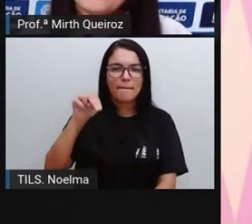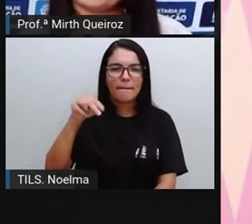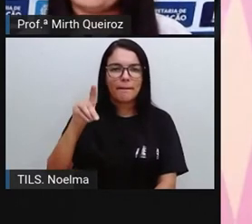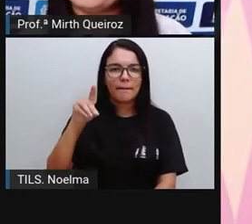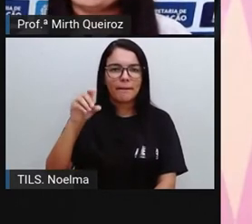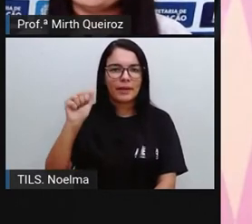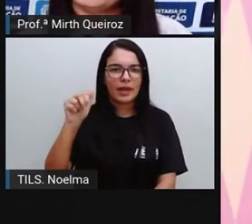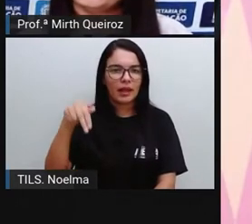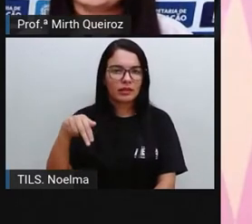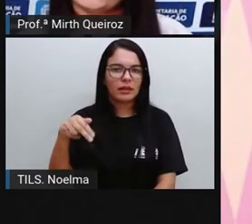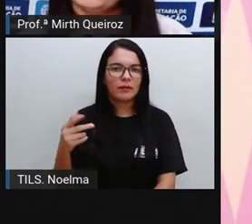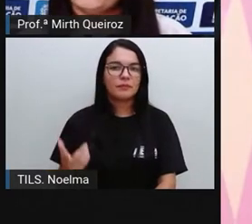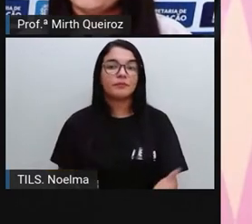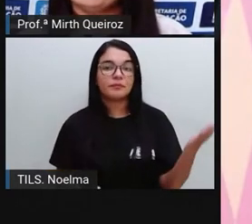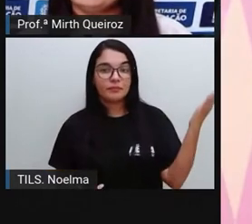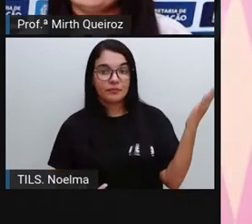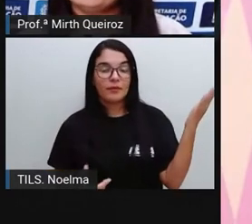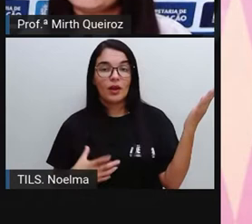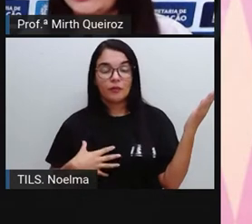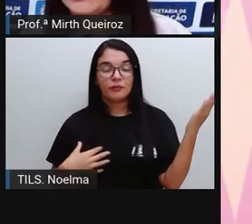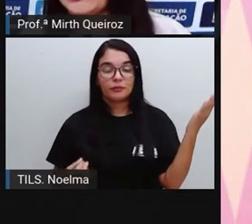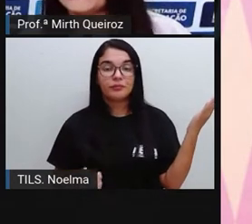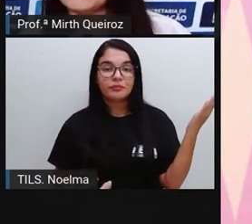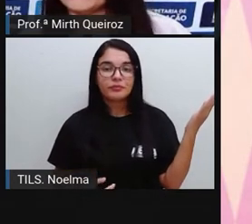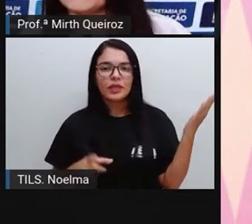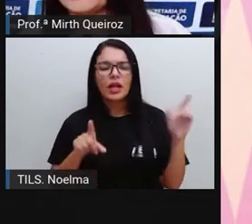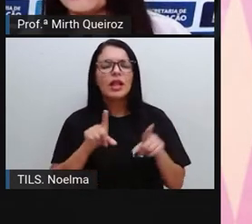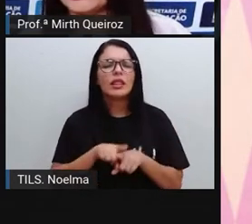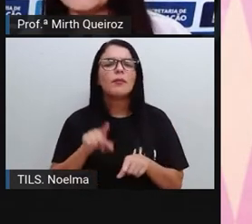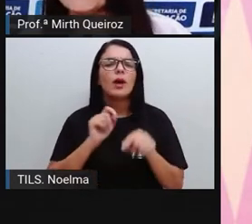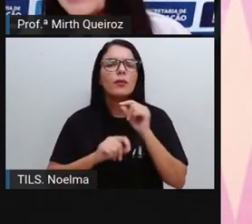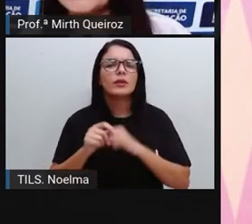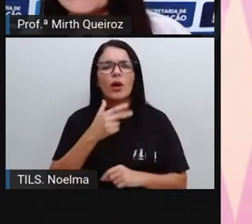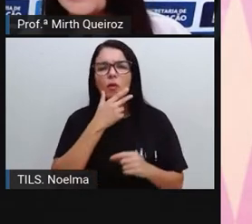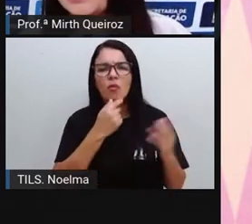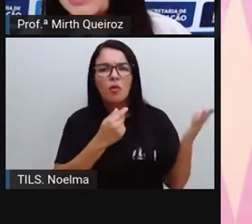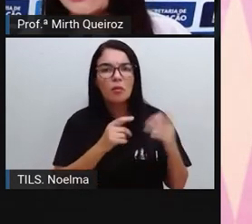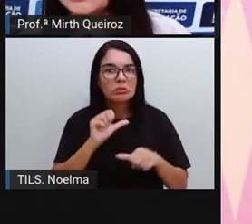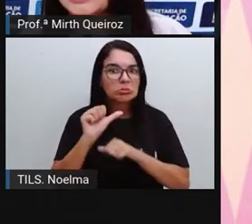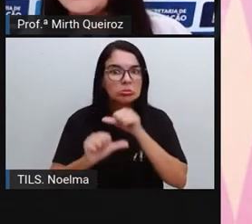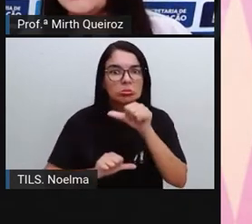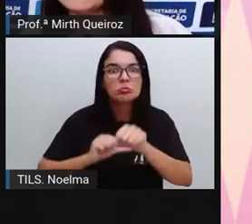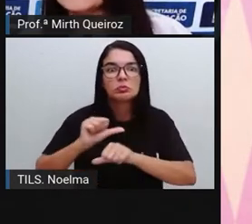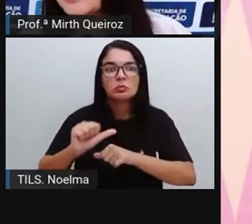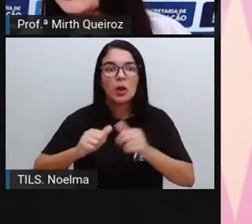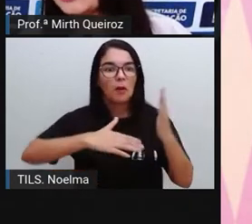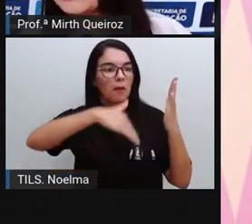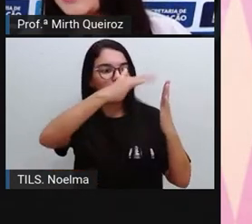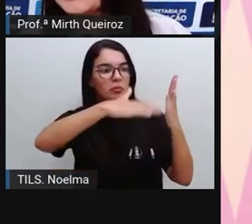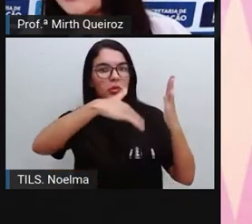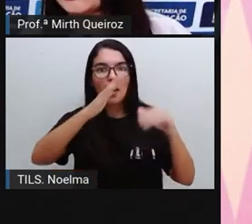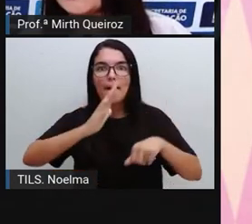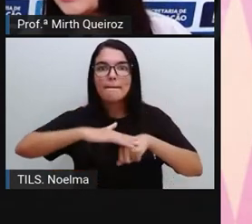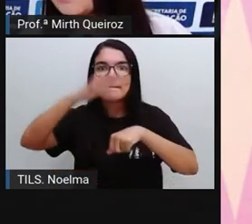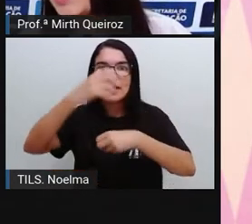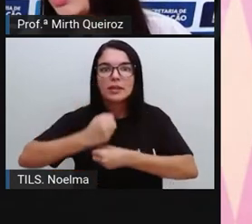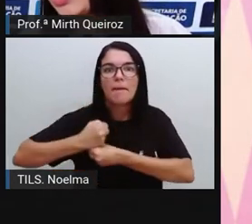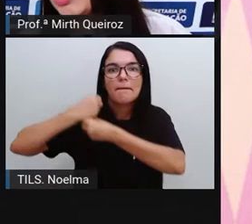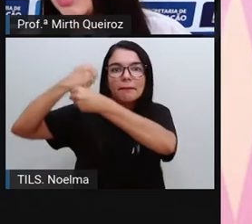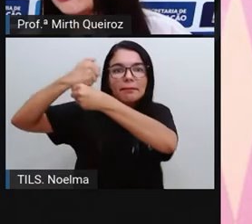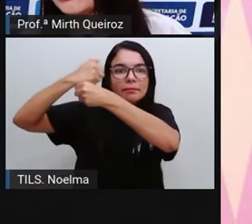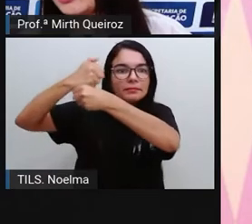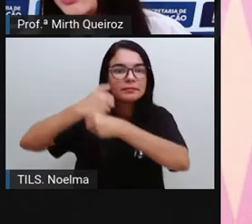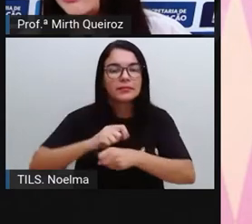Romero Brito tornou-se dos pintores mais premiados e é um dos artistas brasileiros mais